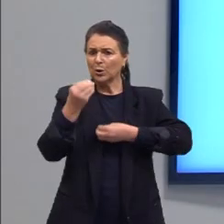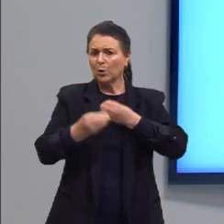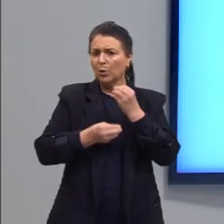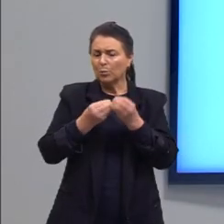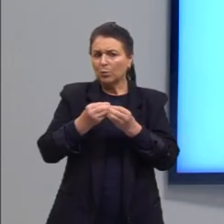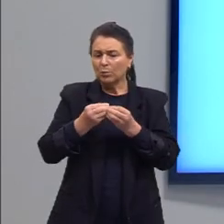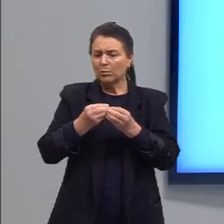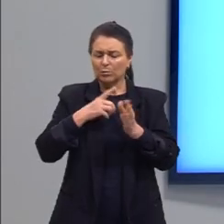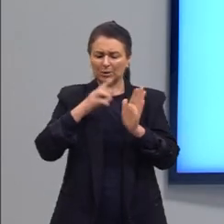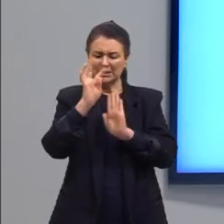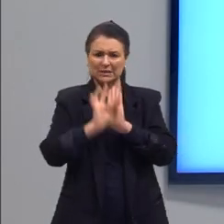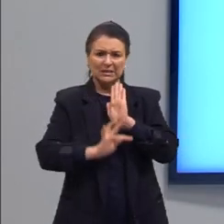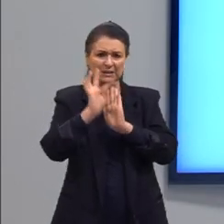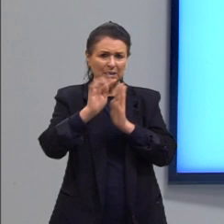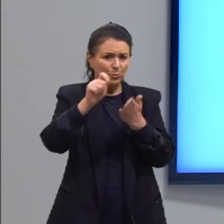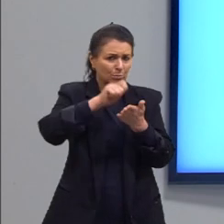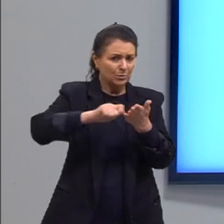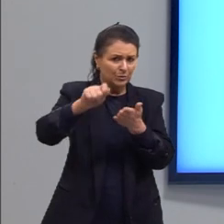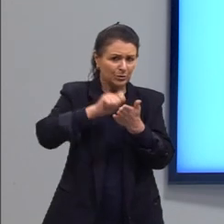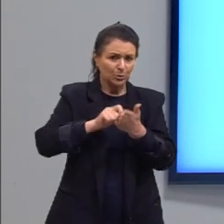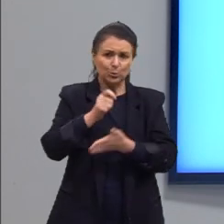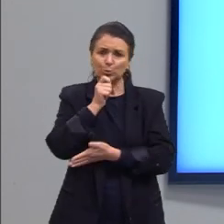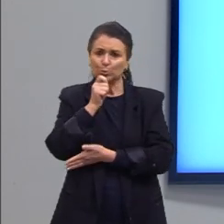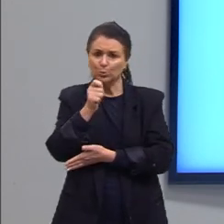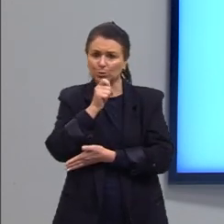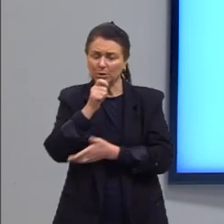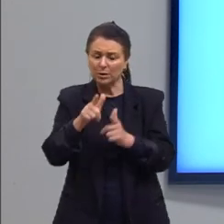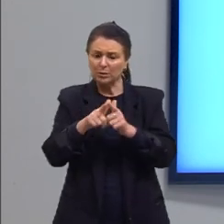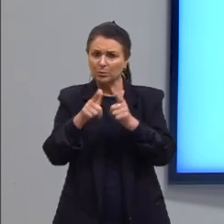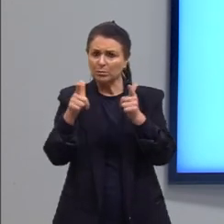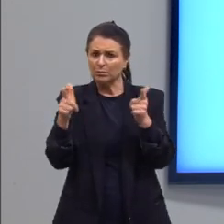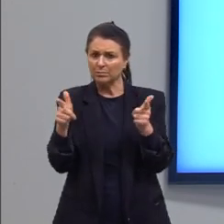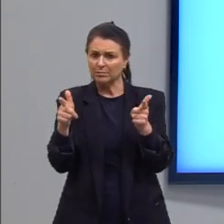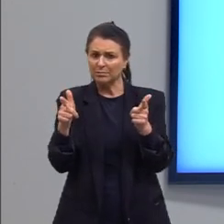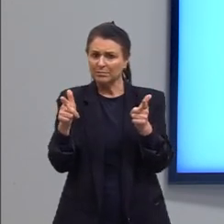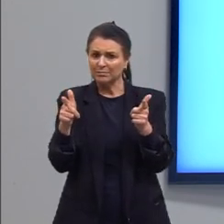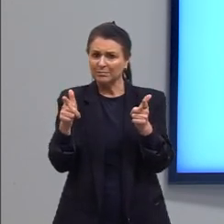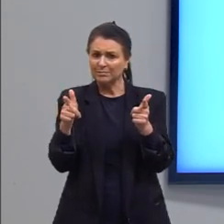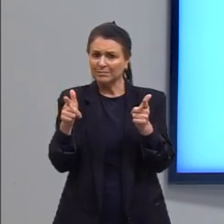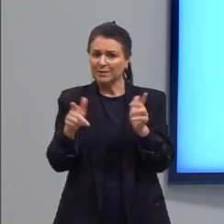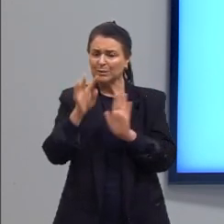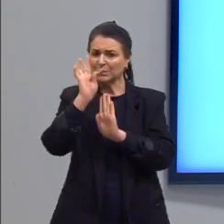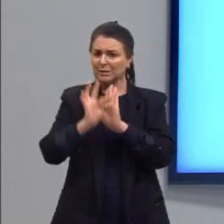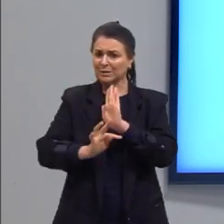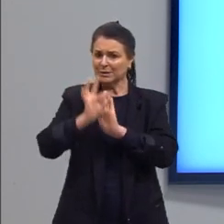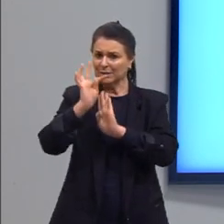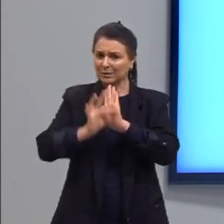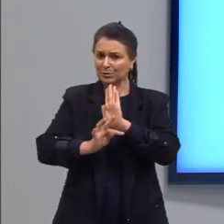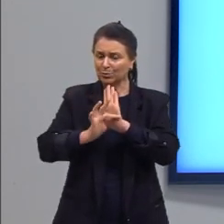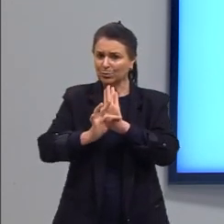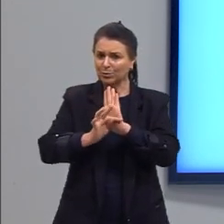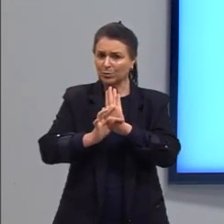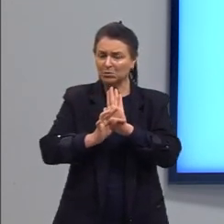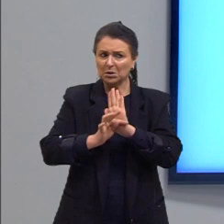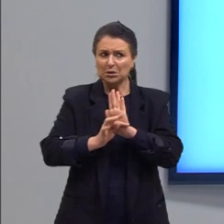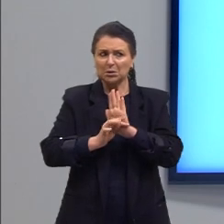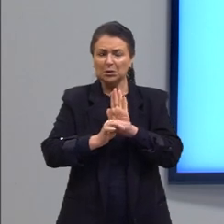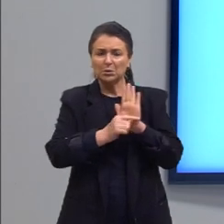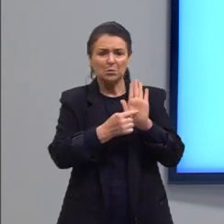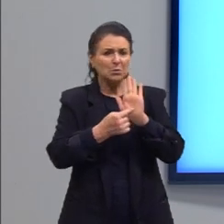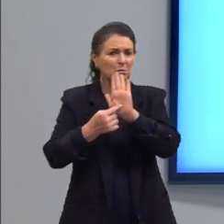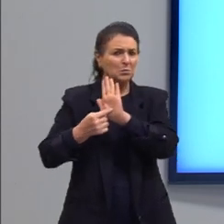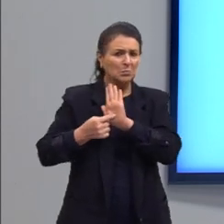jornal, dos meios jornalísticos, que são exatamente aqueles textos que nos trazem as novidades,